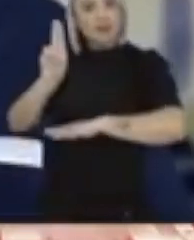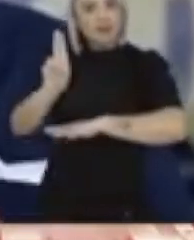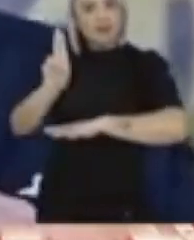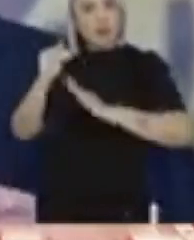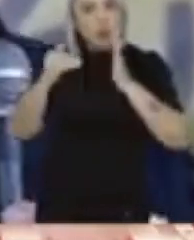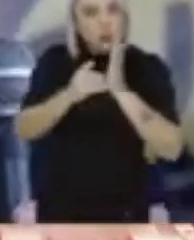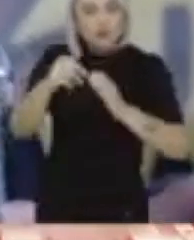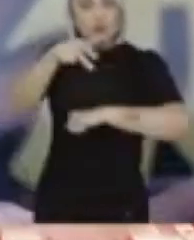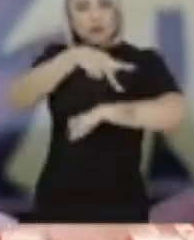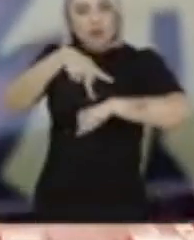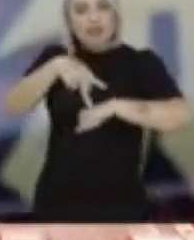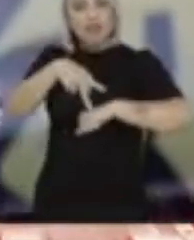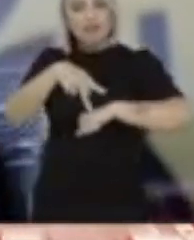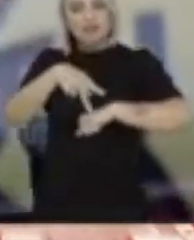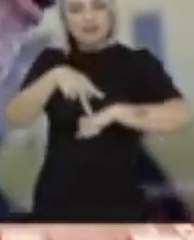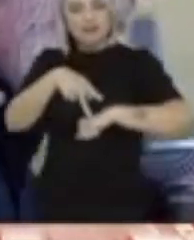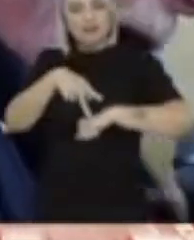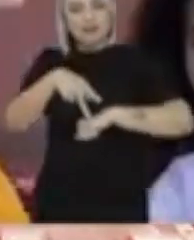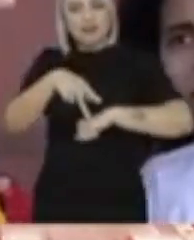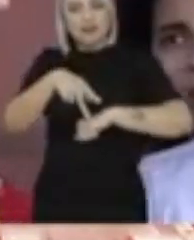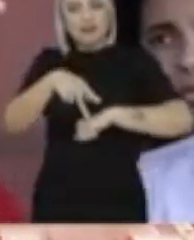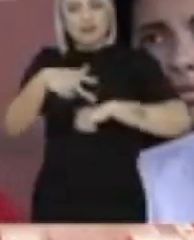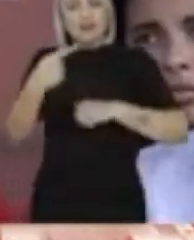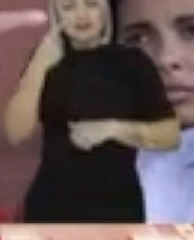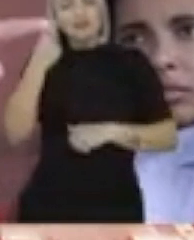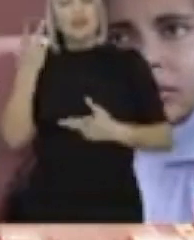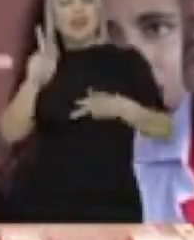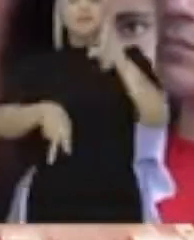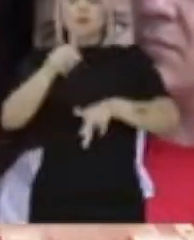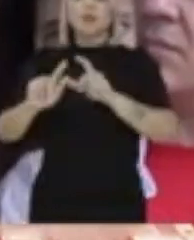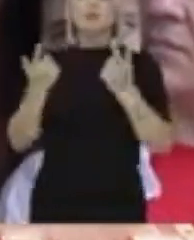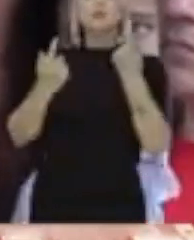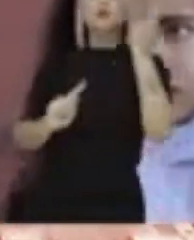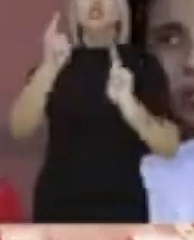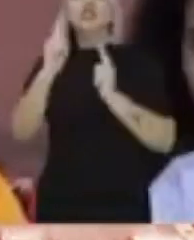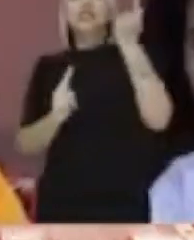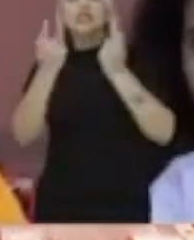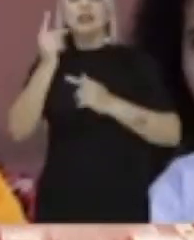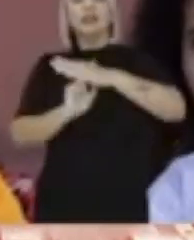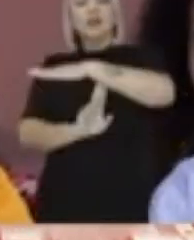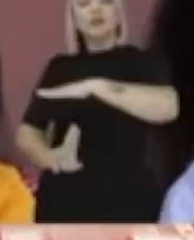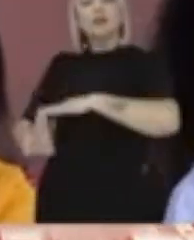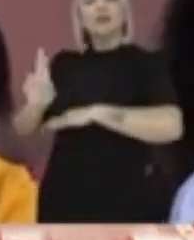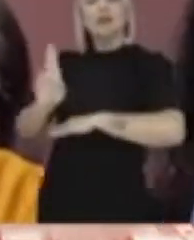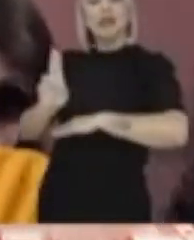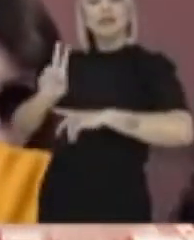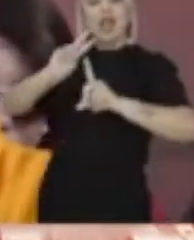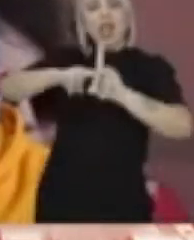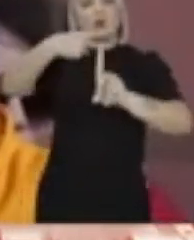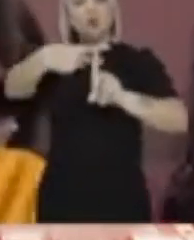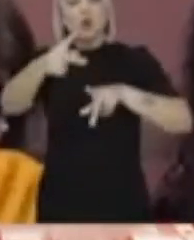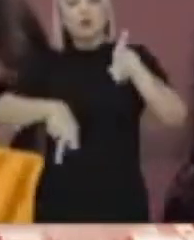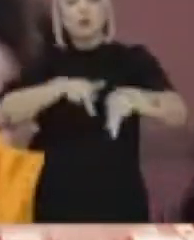de atrair o empresariado. O Jacques Wagner fez uma turnê pelos Estados Unidos, conversando com setores importantes ali, tanto